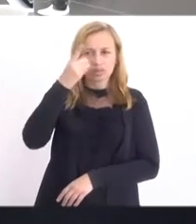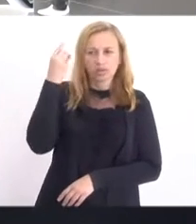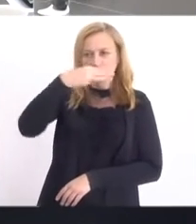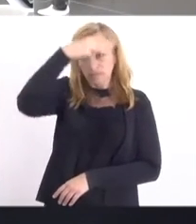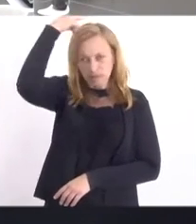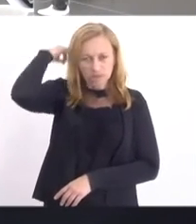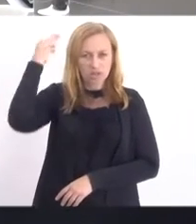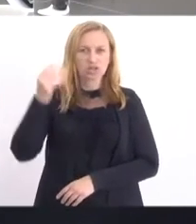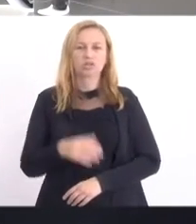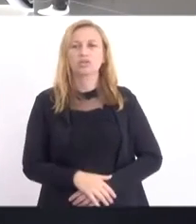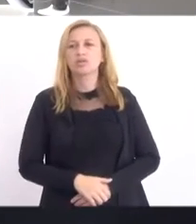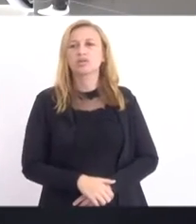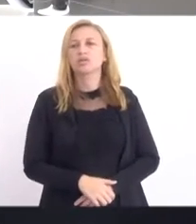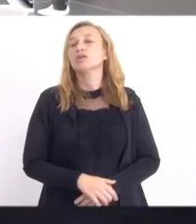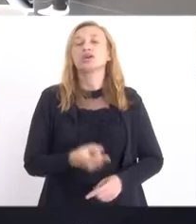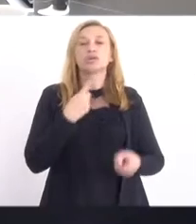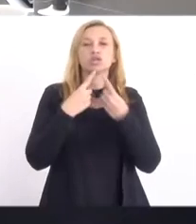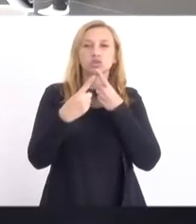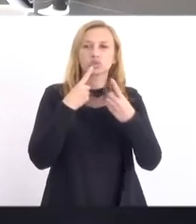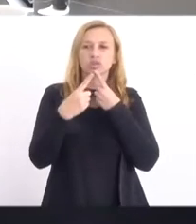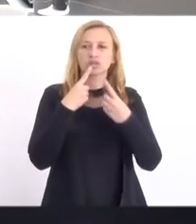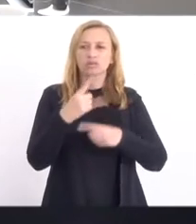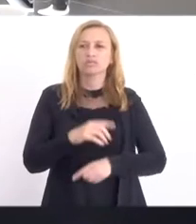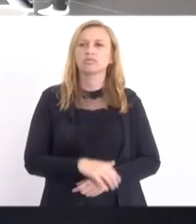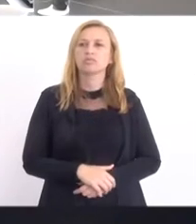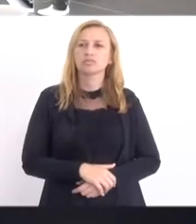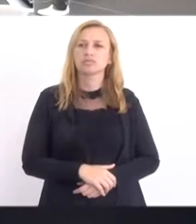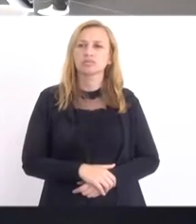Pacheco. Em discussão,